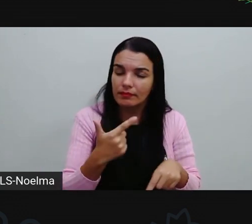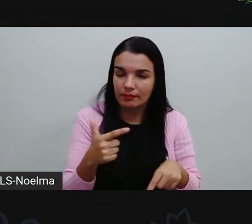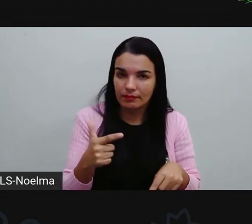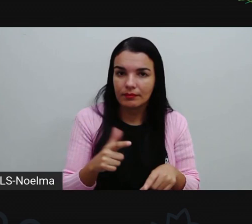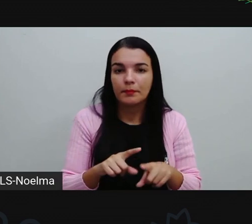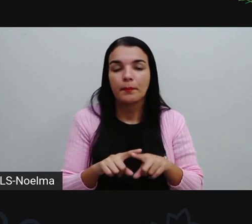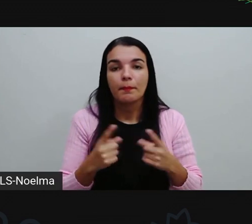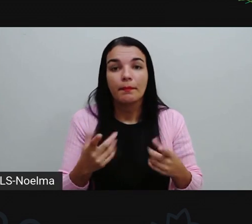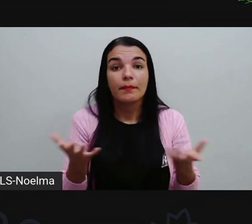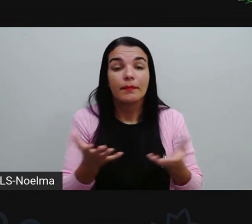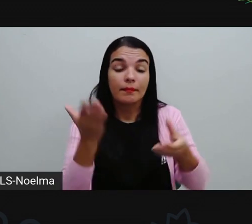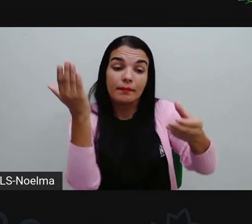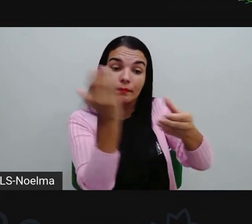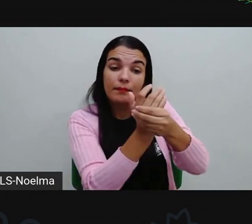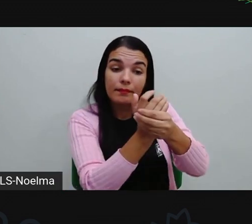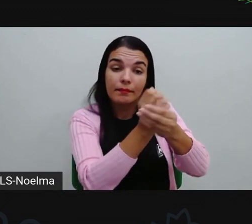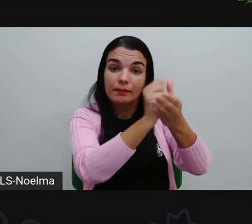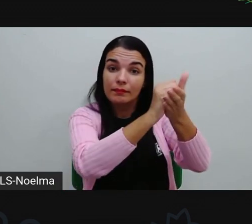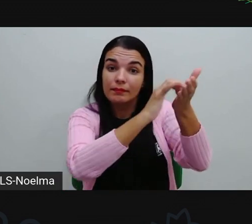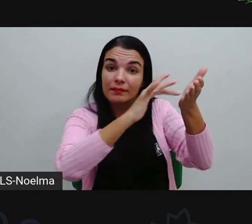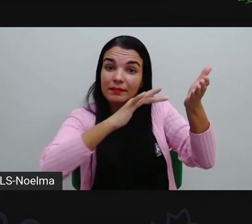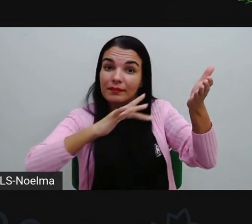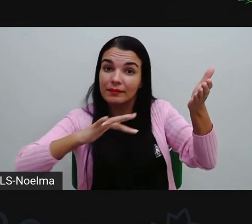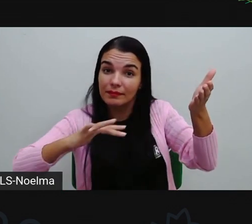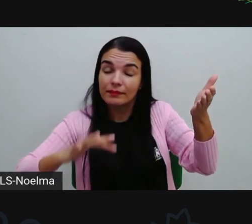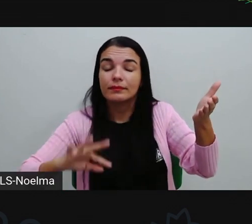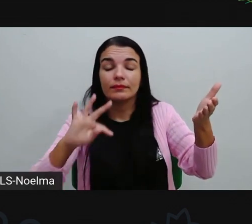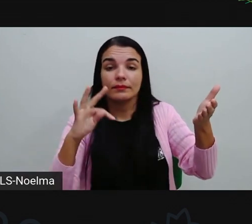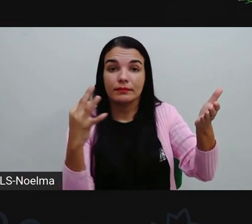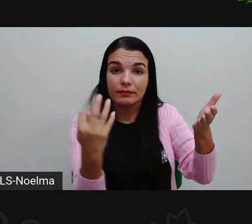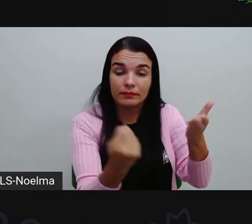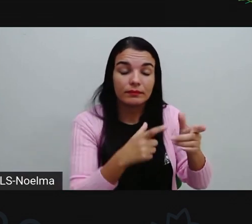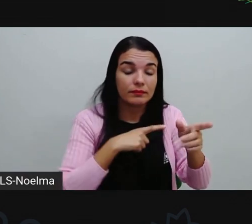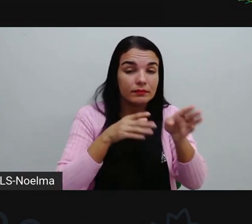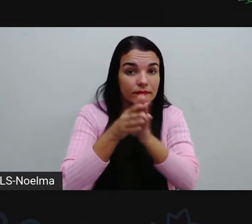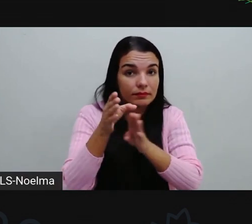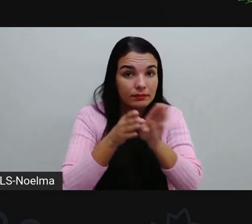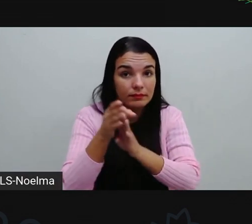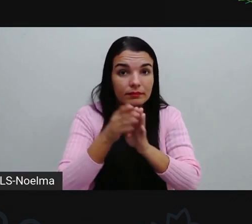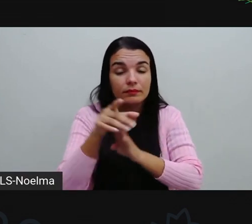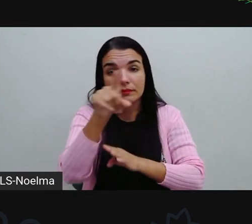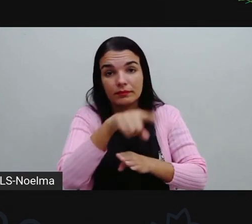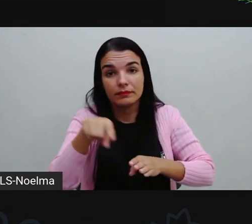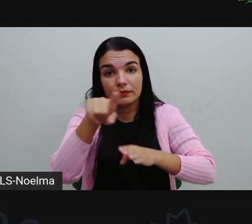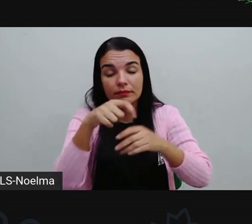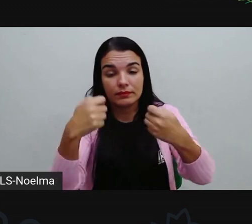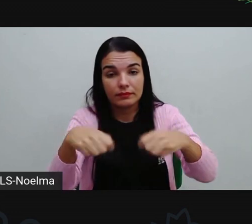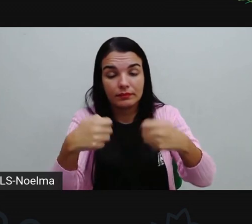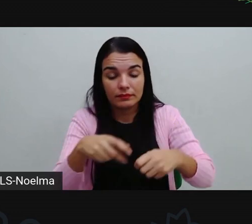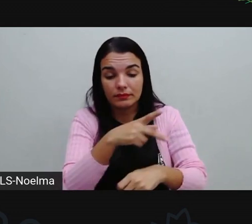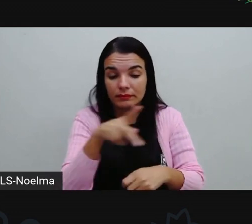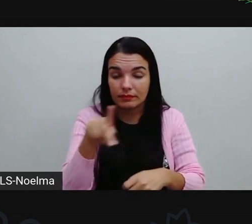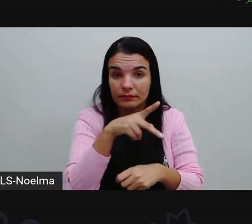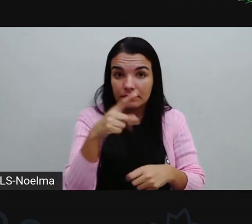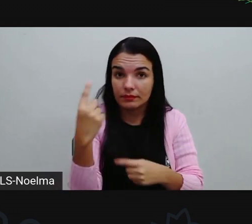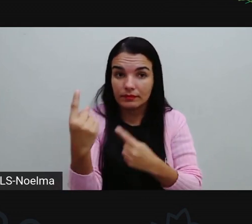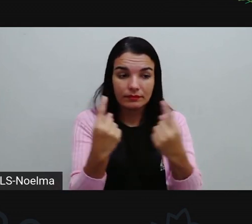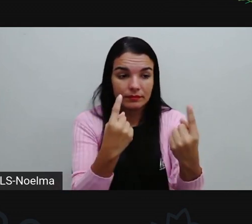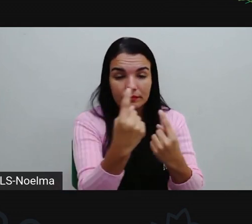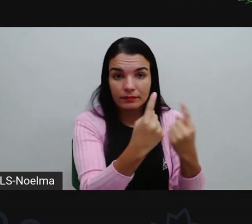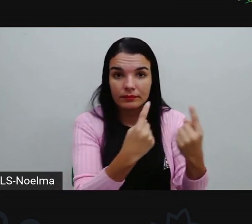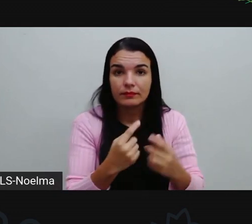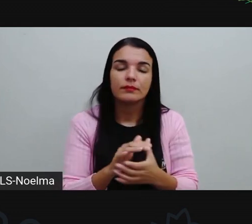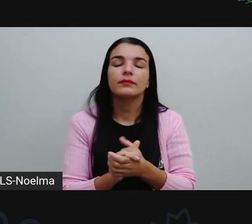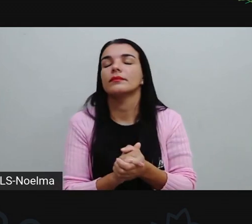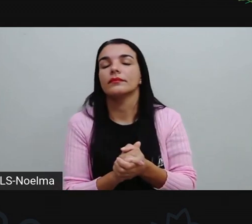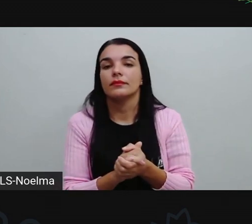Agora peguem aí o seu percurso pedagógico, as atividades, com as orientações aí, dadas pelos professores de vocês, né? Professor,